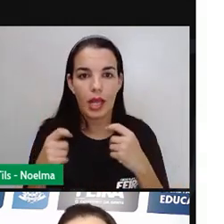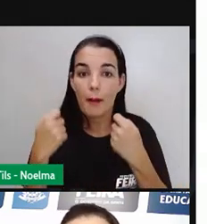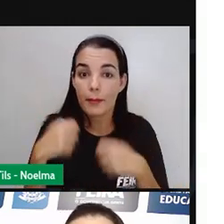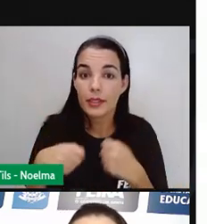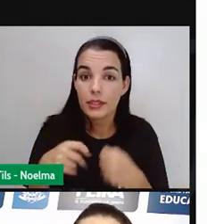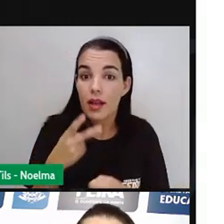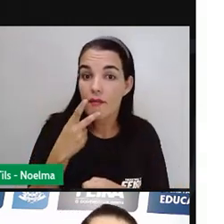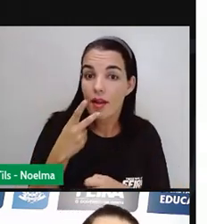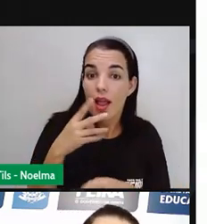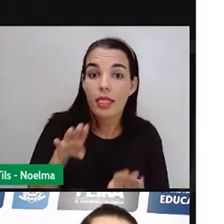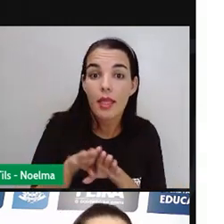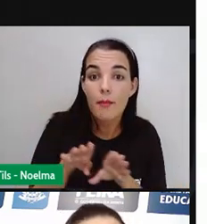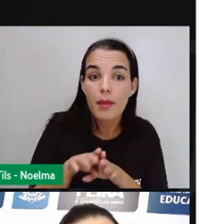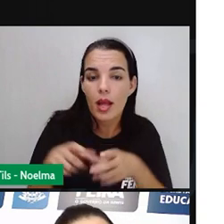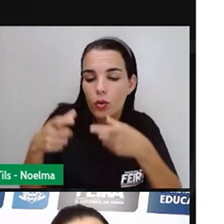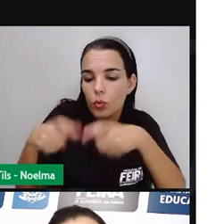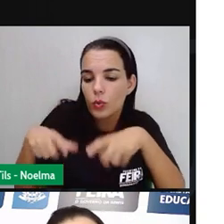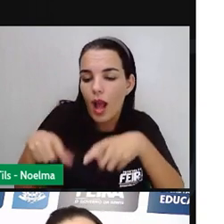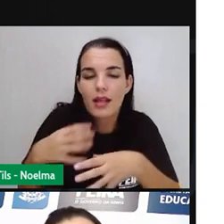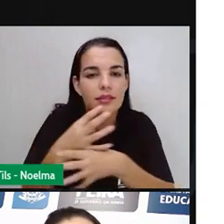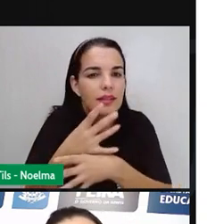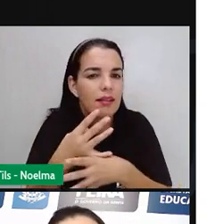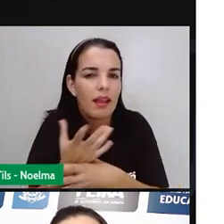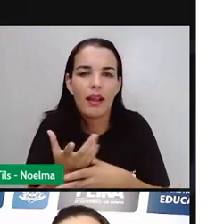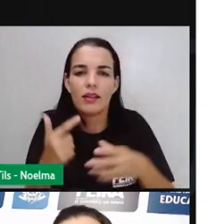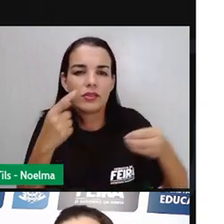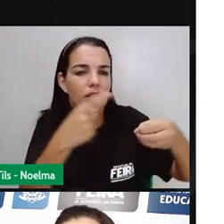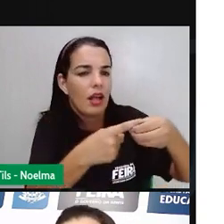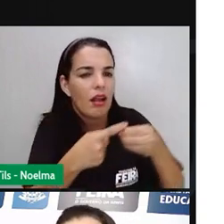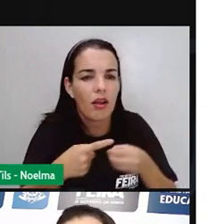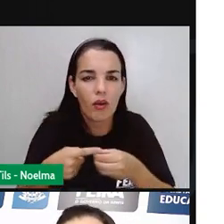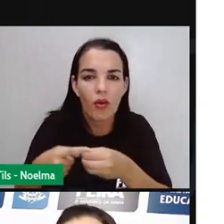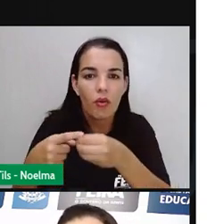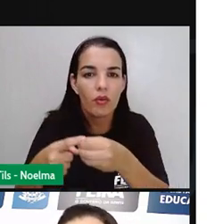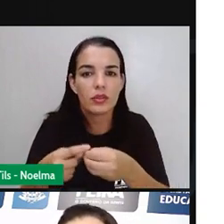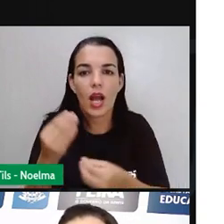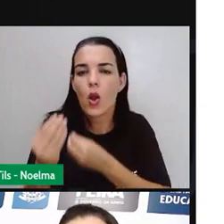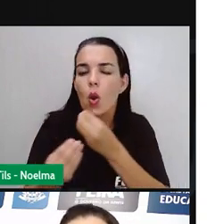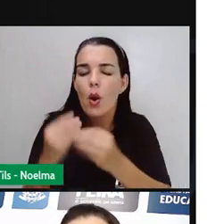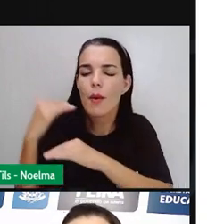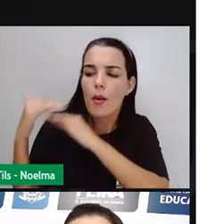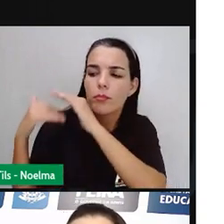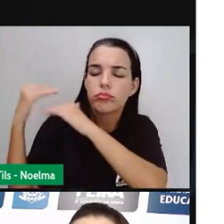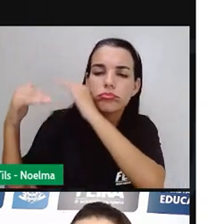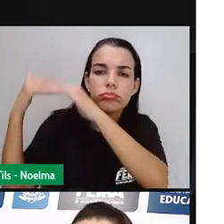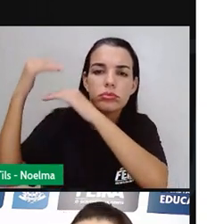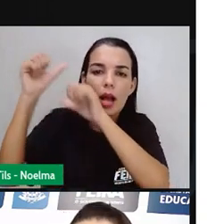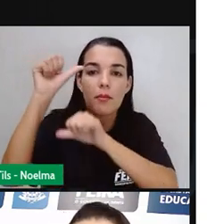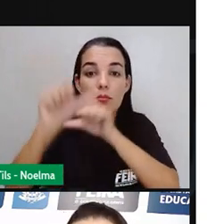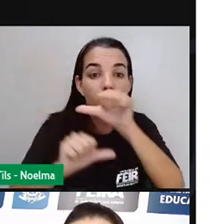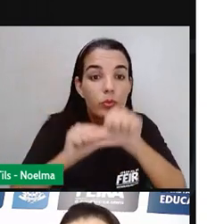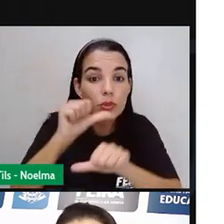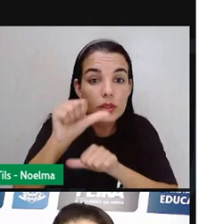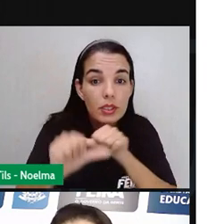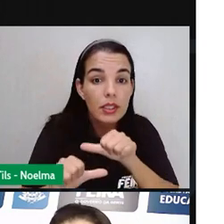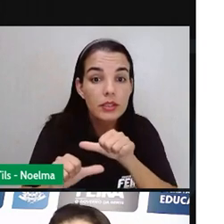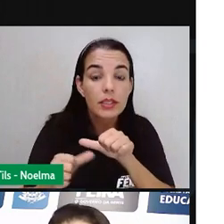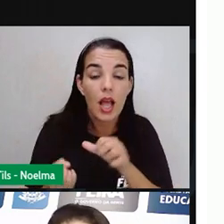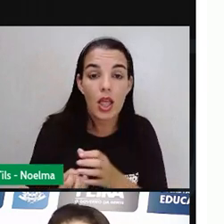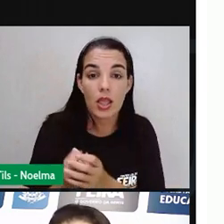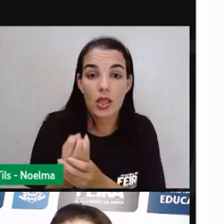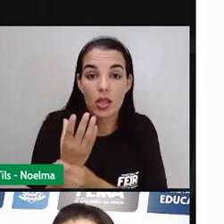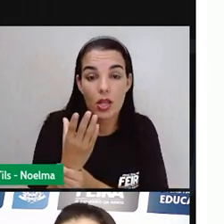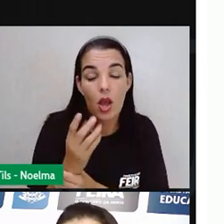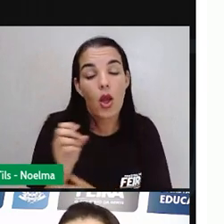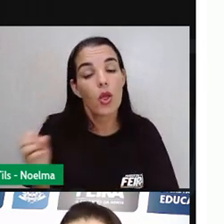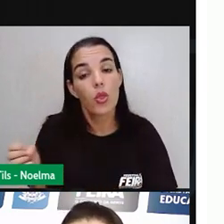lugar, seja na cidade, seja na aldeia, do processo de transição do local de origem ao novo